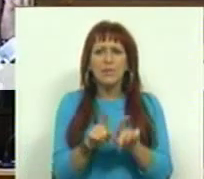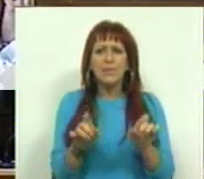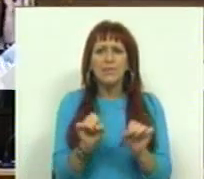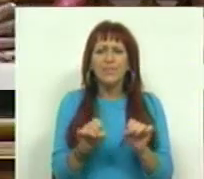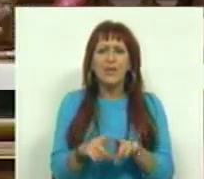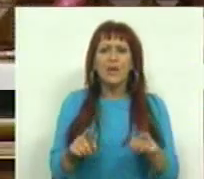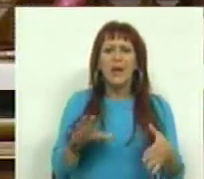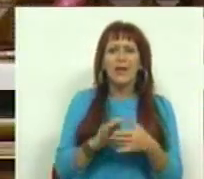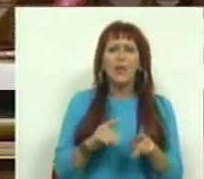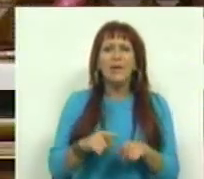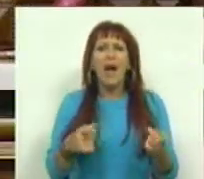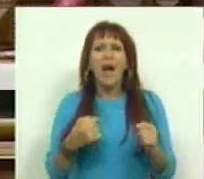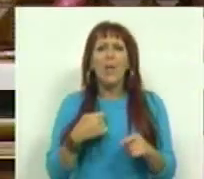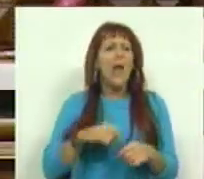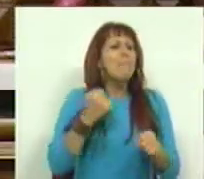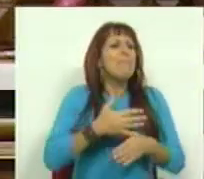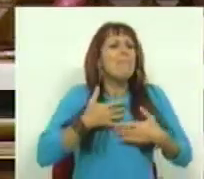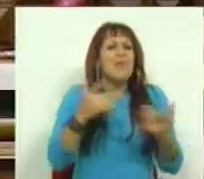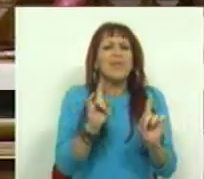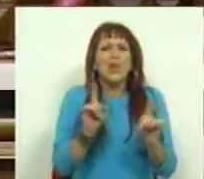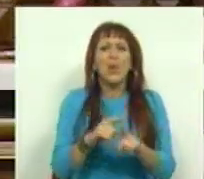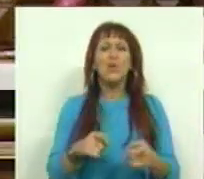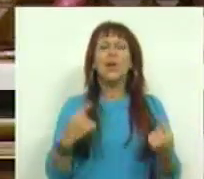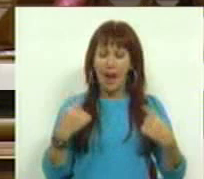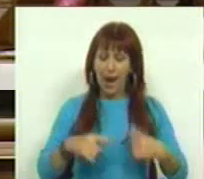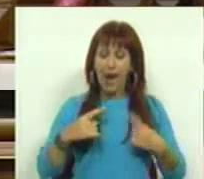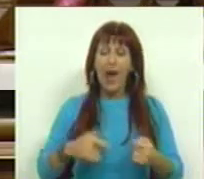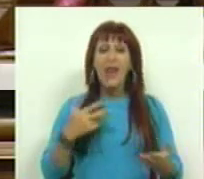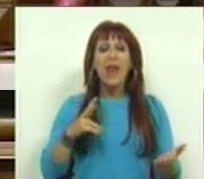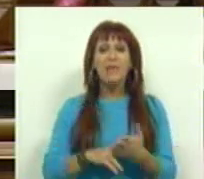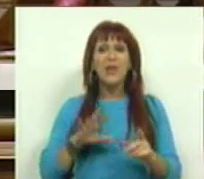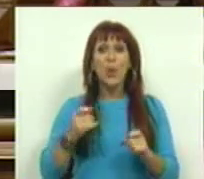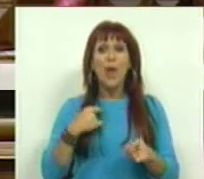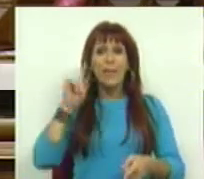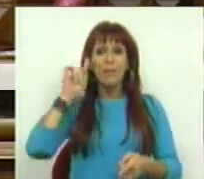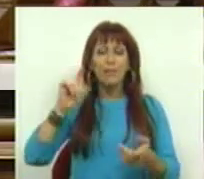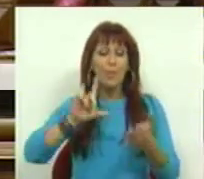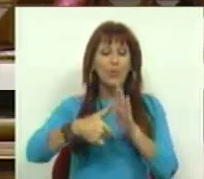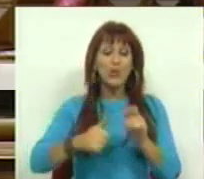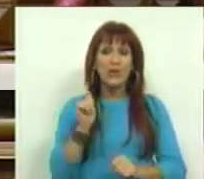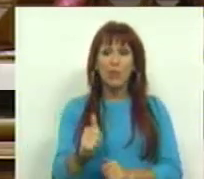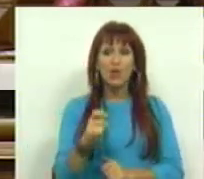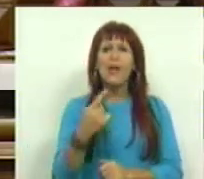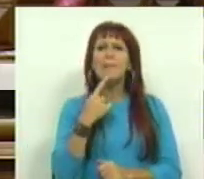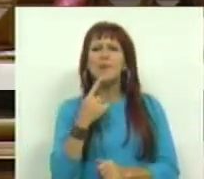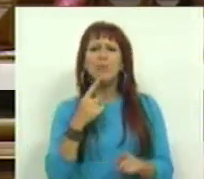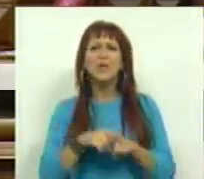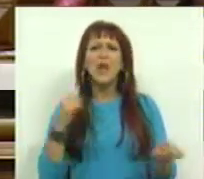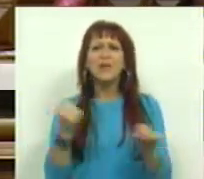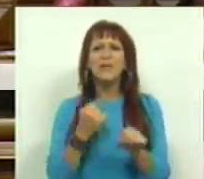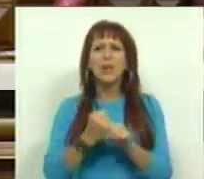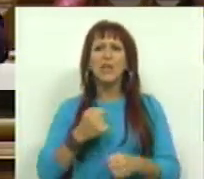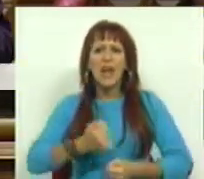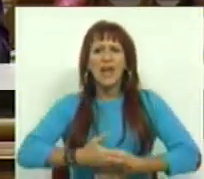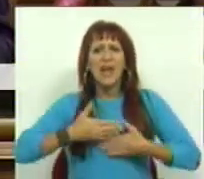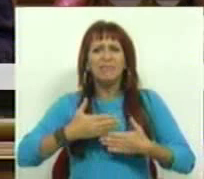perseguição aqui a nenhuma profissão. O que existe sim, e é verdade, quando se lê o projeto do Bloco de Esquerda, se percebe que o exercício